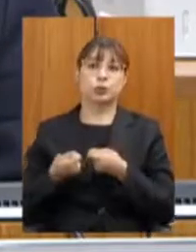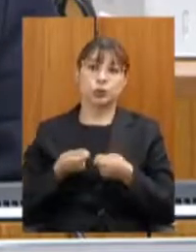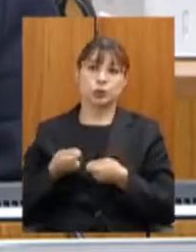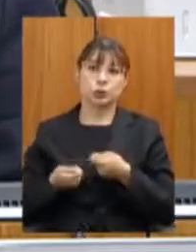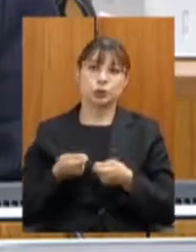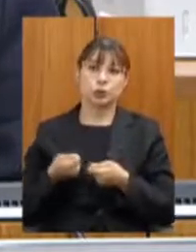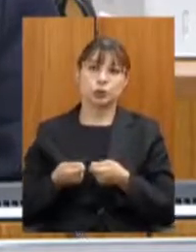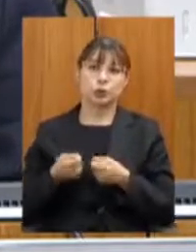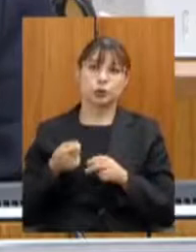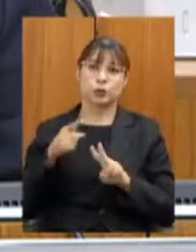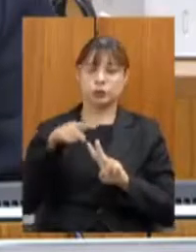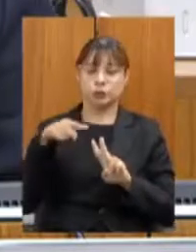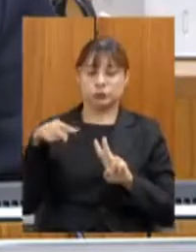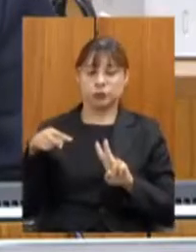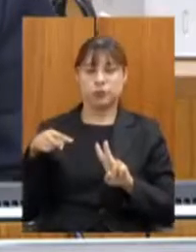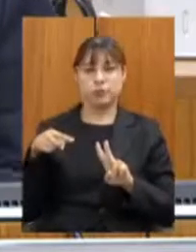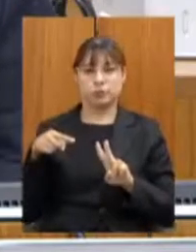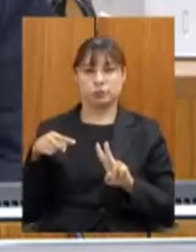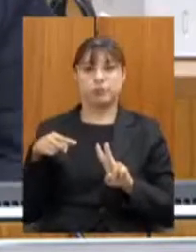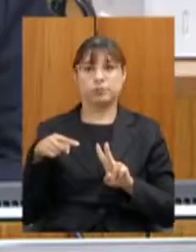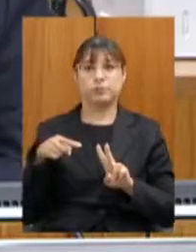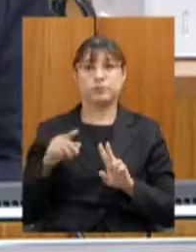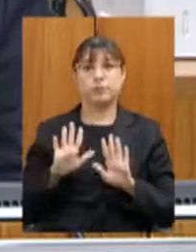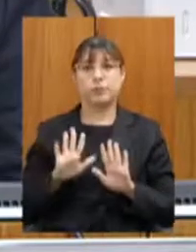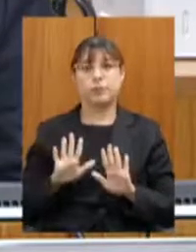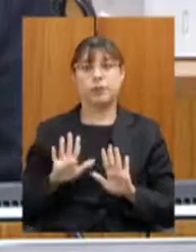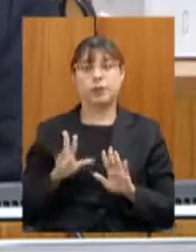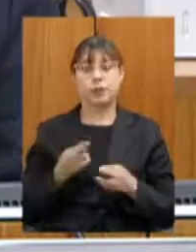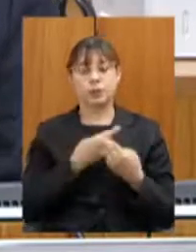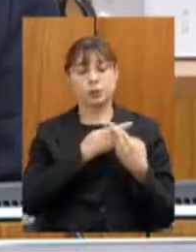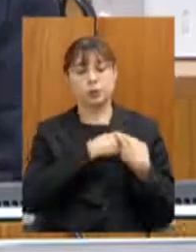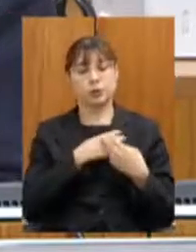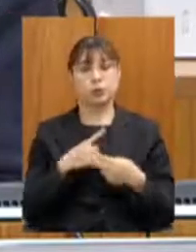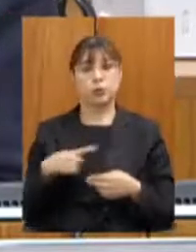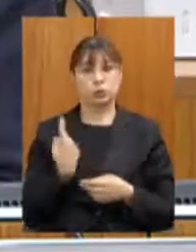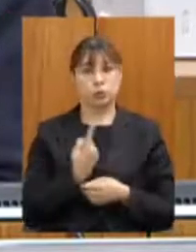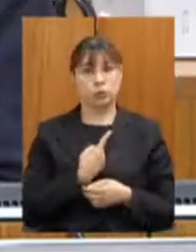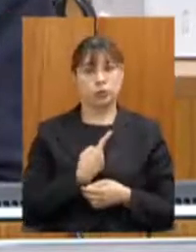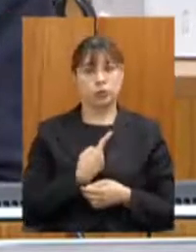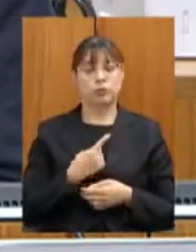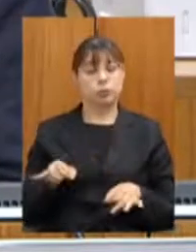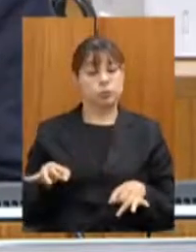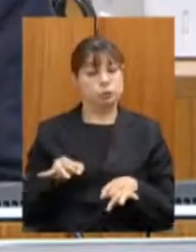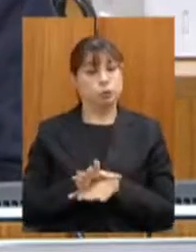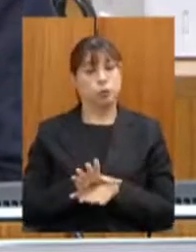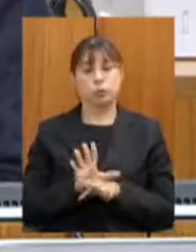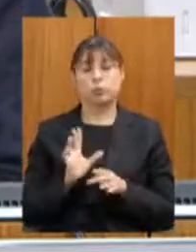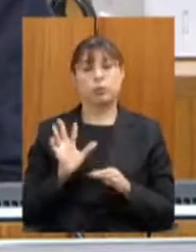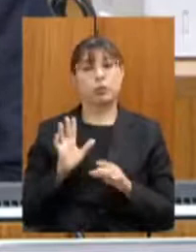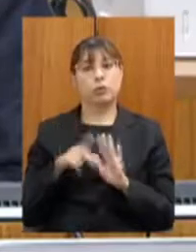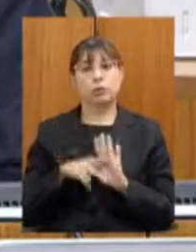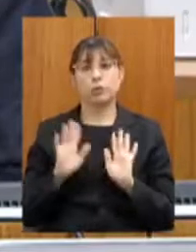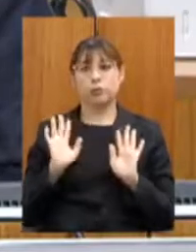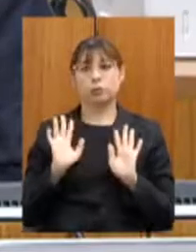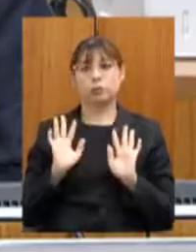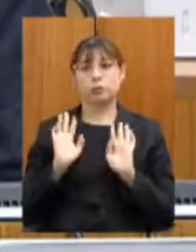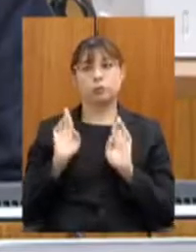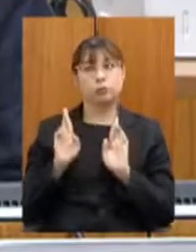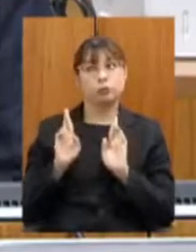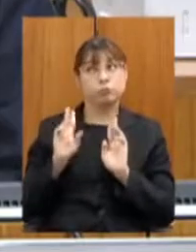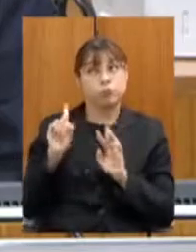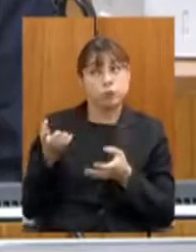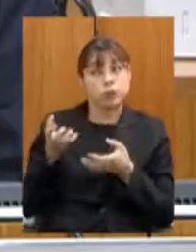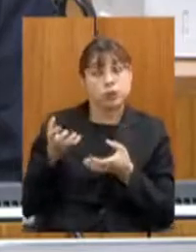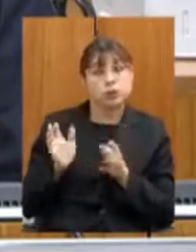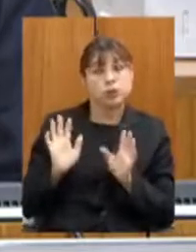junto à Vale. Mas o nosso papel é deixar o projeto pronto, para, se Deus quiser, quando esse projeto,